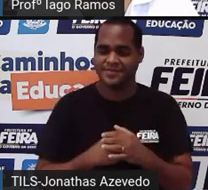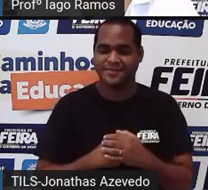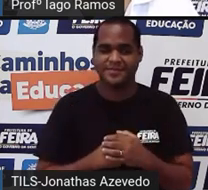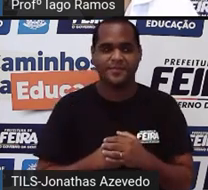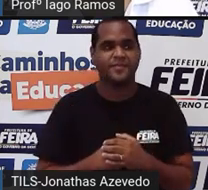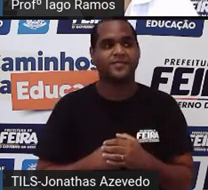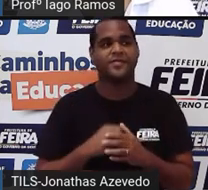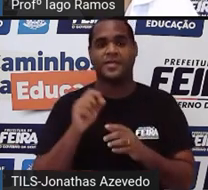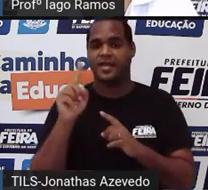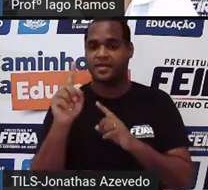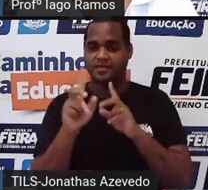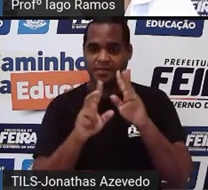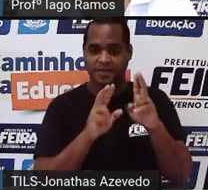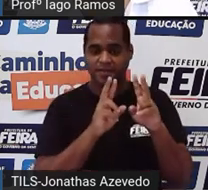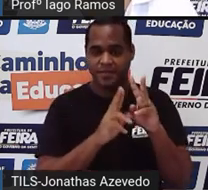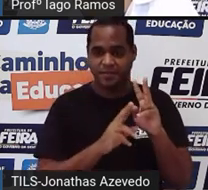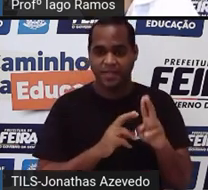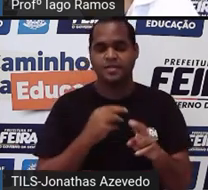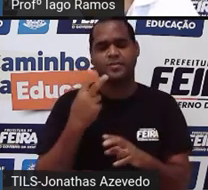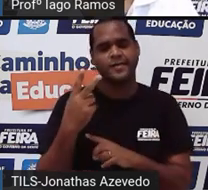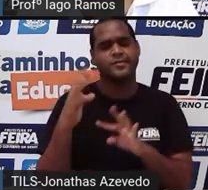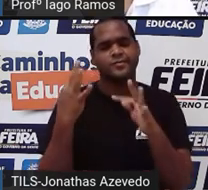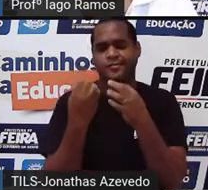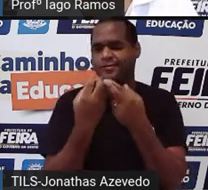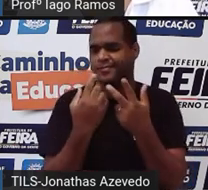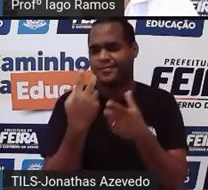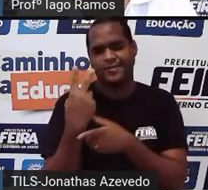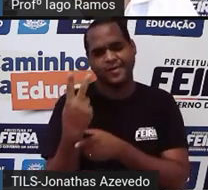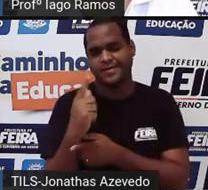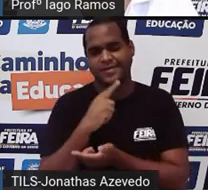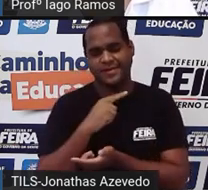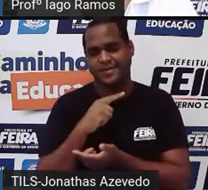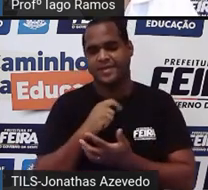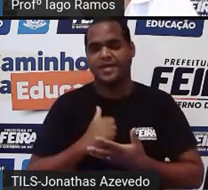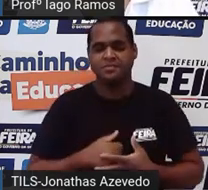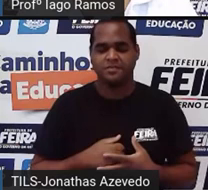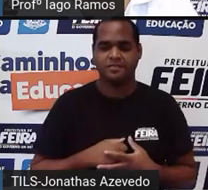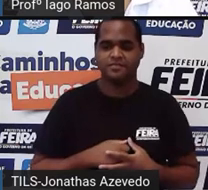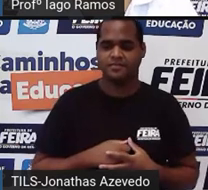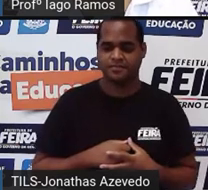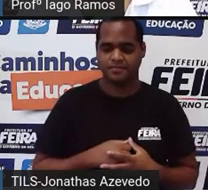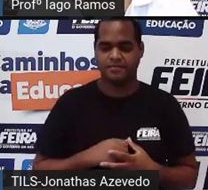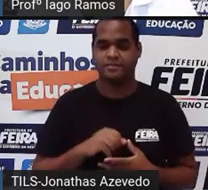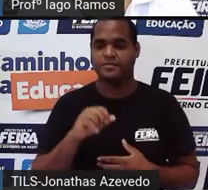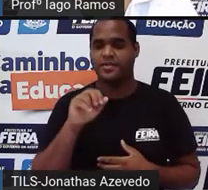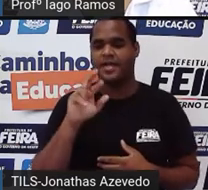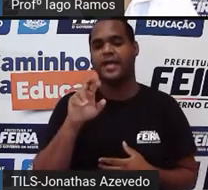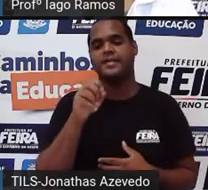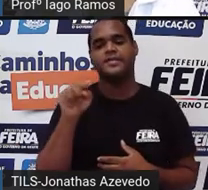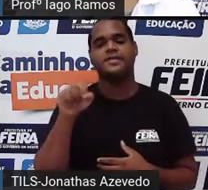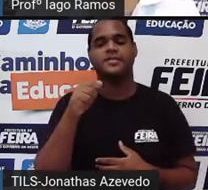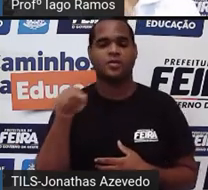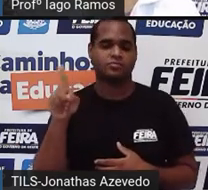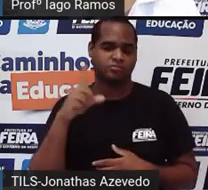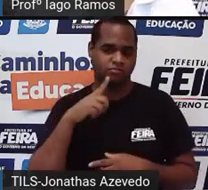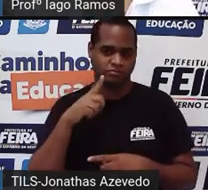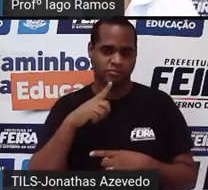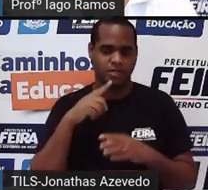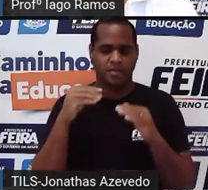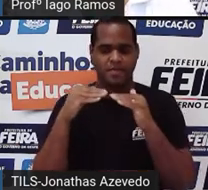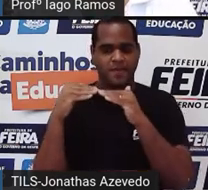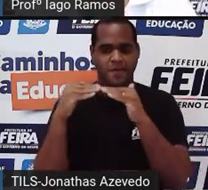com esse, vai dar 2. Isso tudo vai dar 2, tá? É uma razão de proporcionalidade. Então, os lados